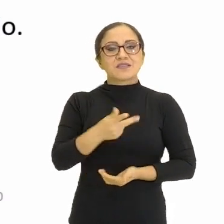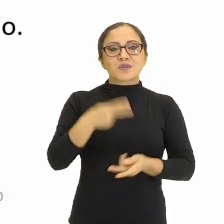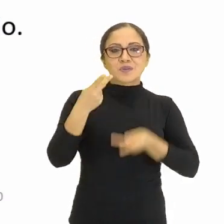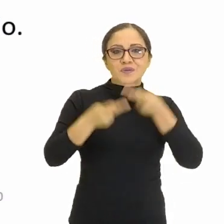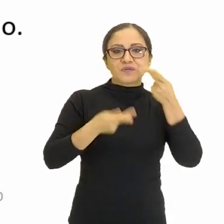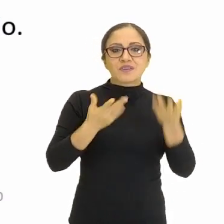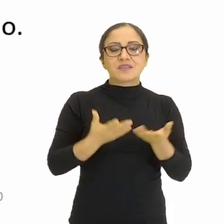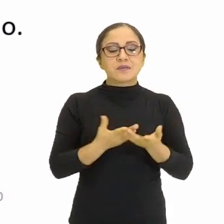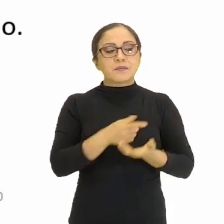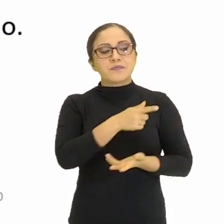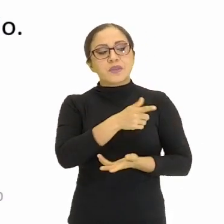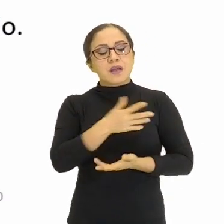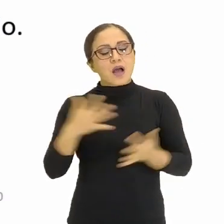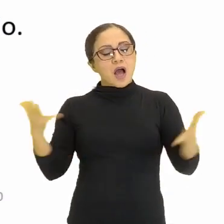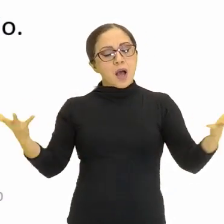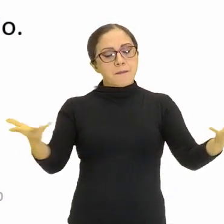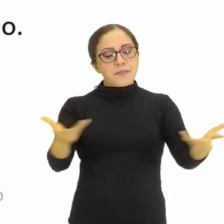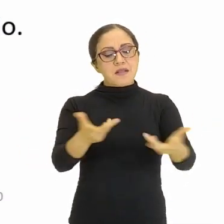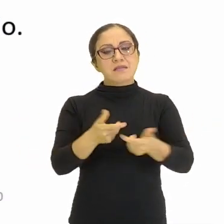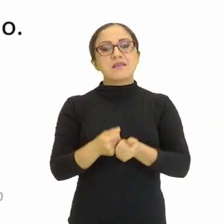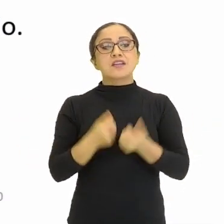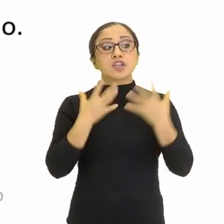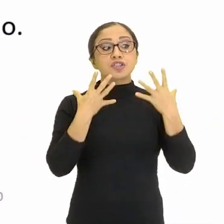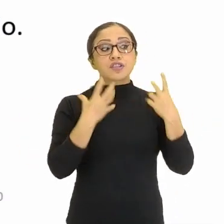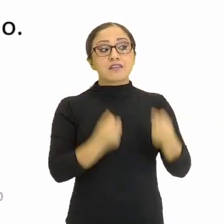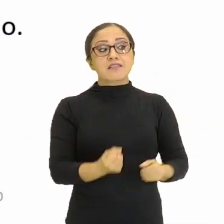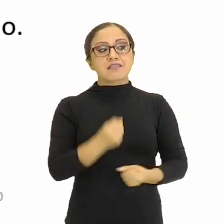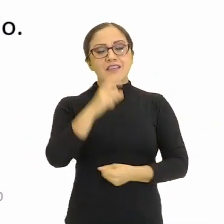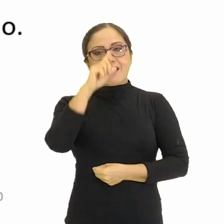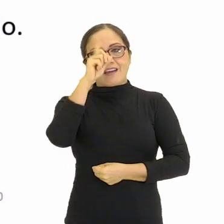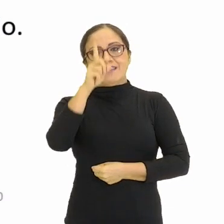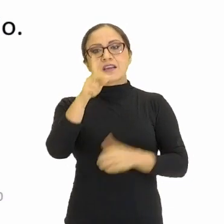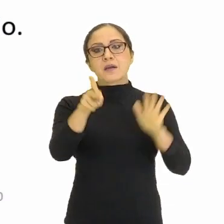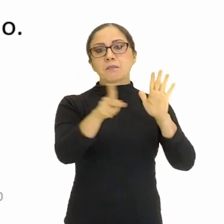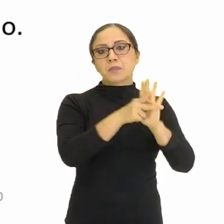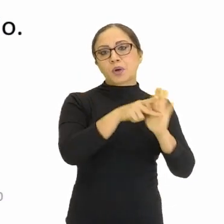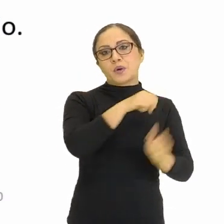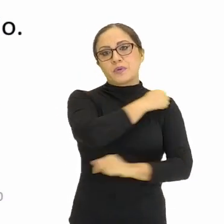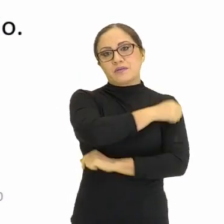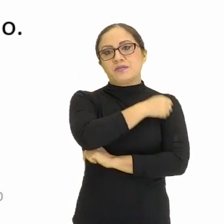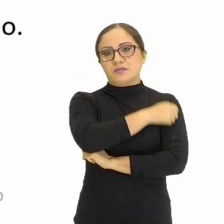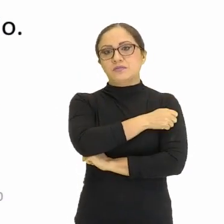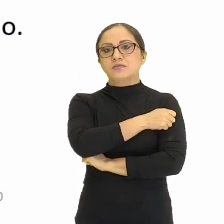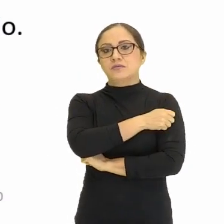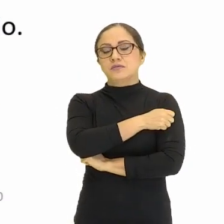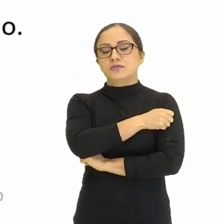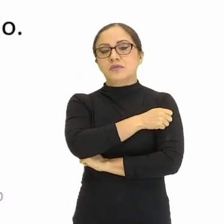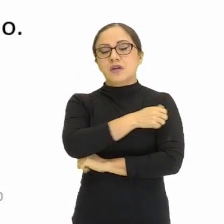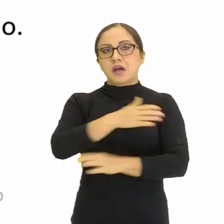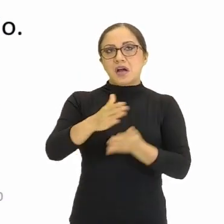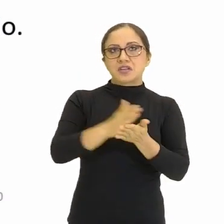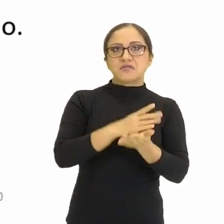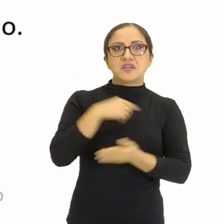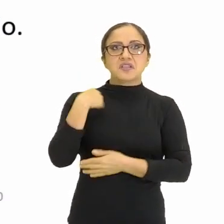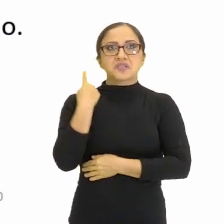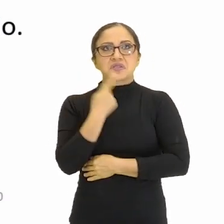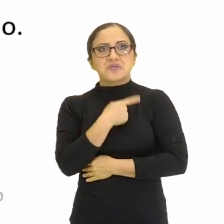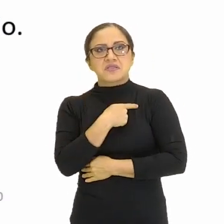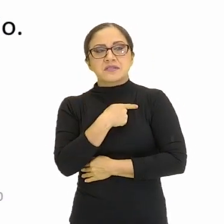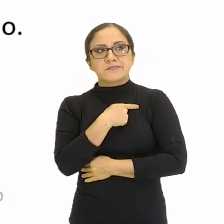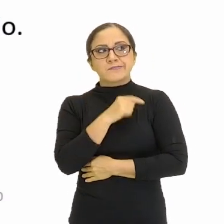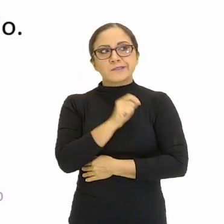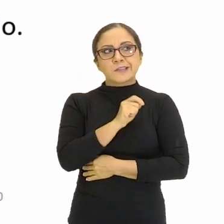de aceitar as ideias dos alunos. Esse é um outro problema. Às vezes o aluno fala e a gente tem uma tendência a já